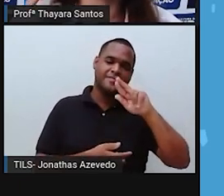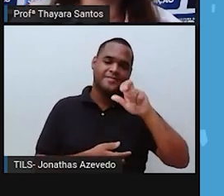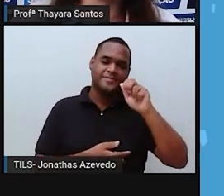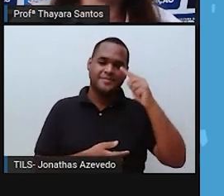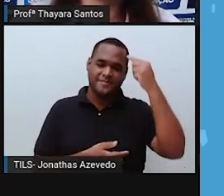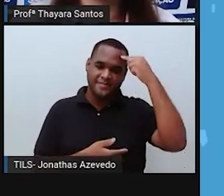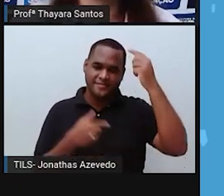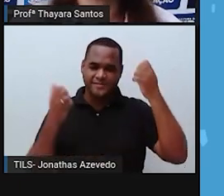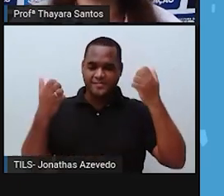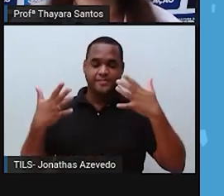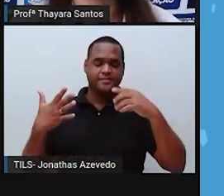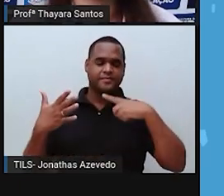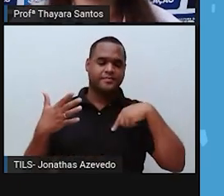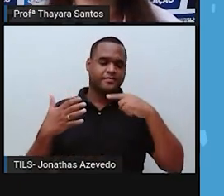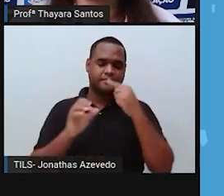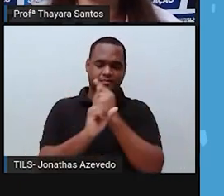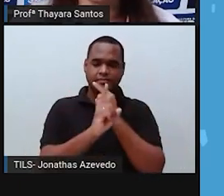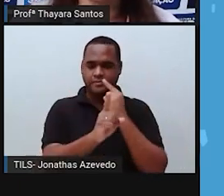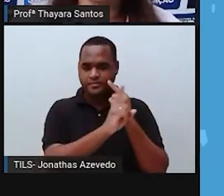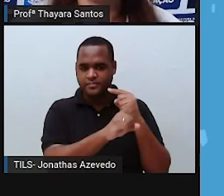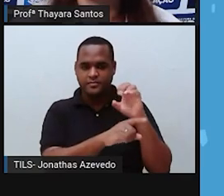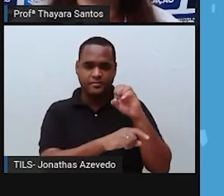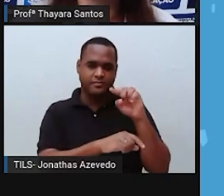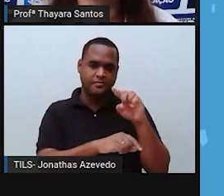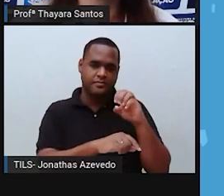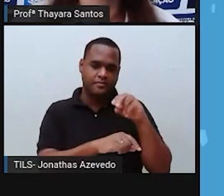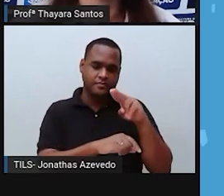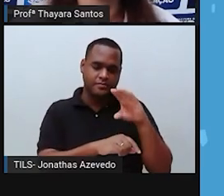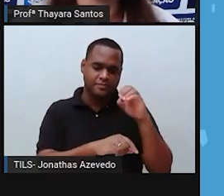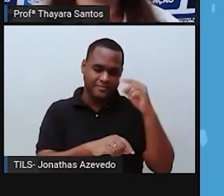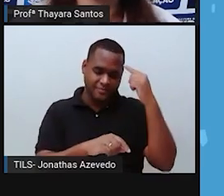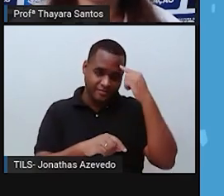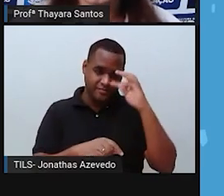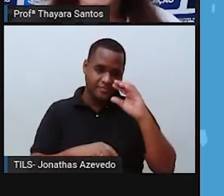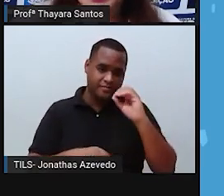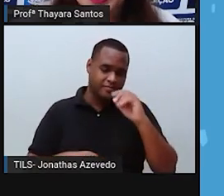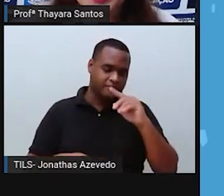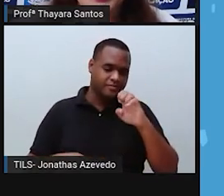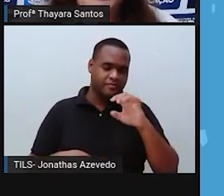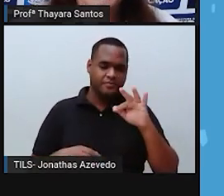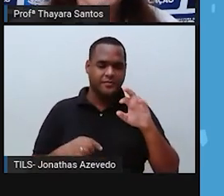na estratosfera é que a gente encontra a camada de ozônio. Ela não fica na troposfera.